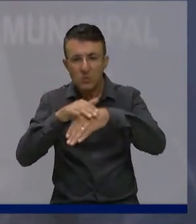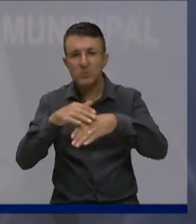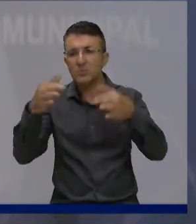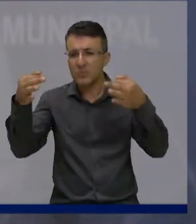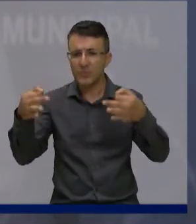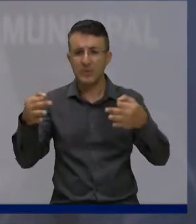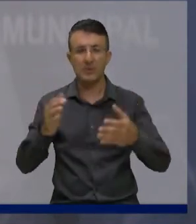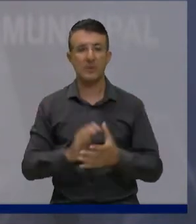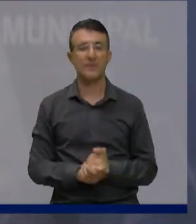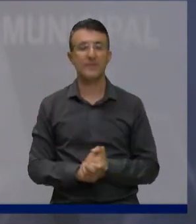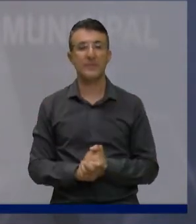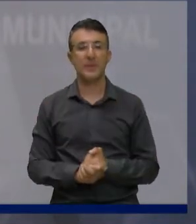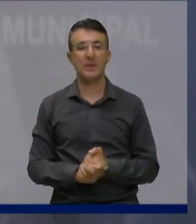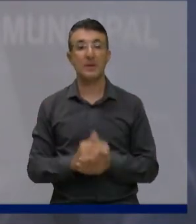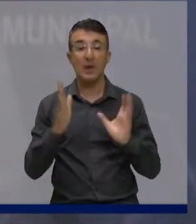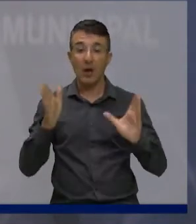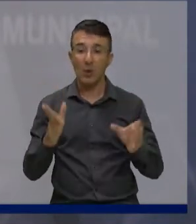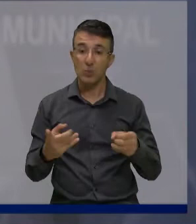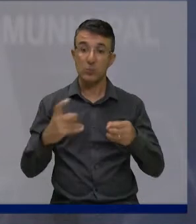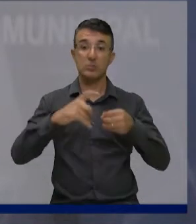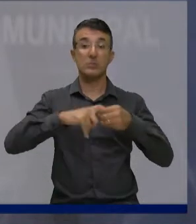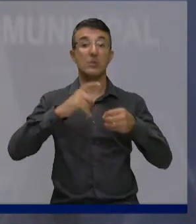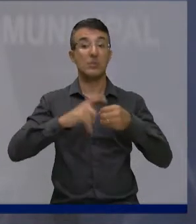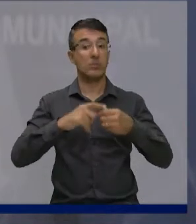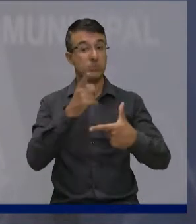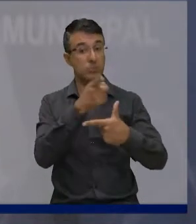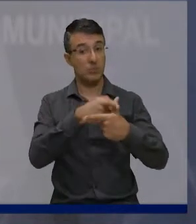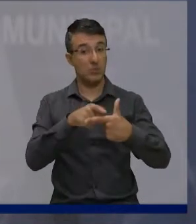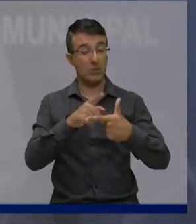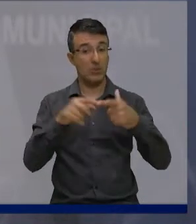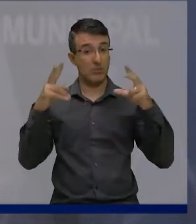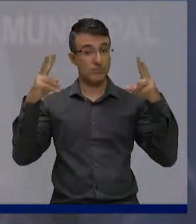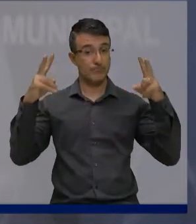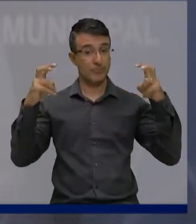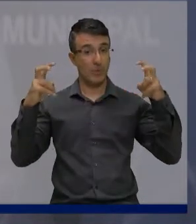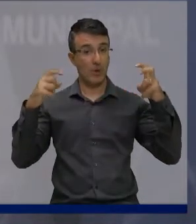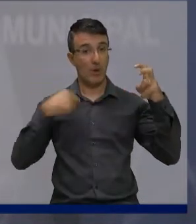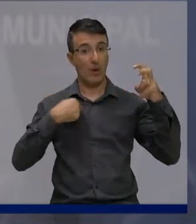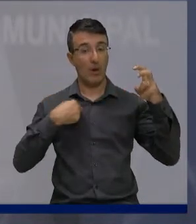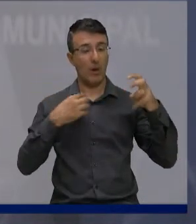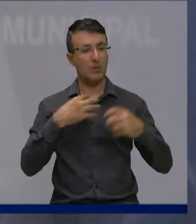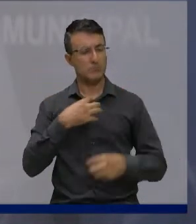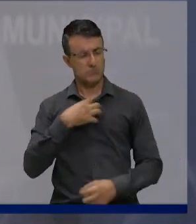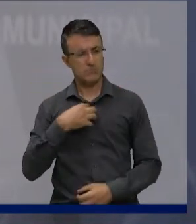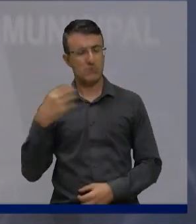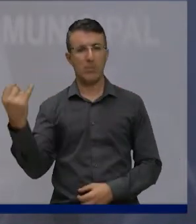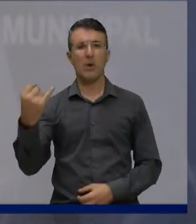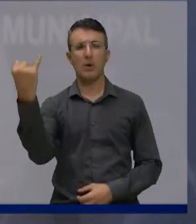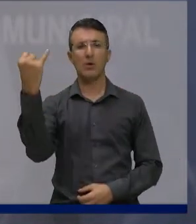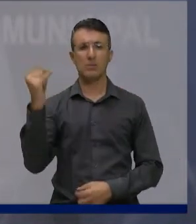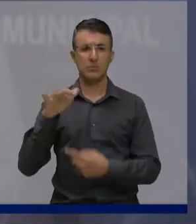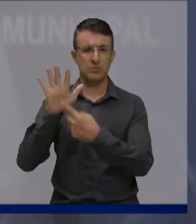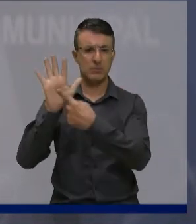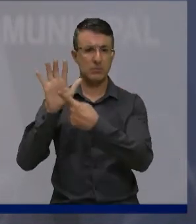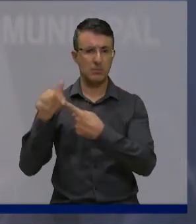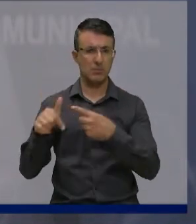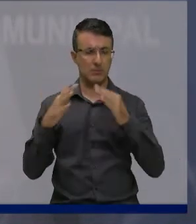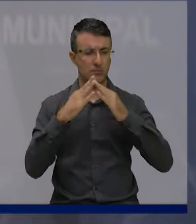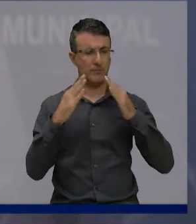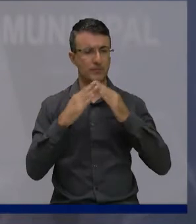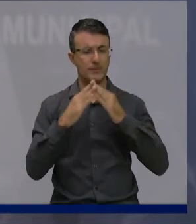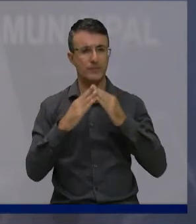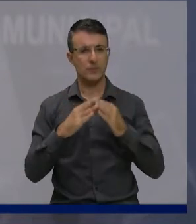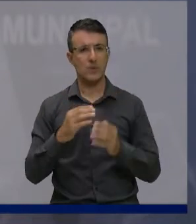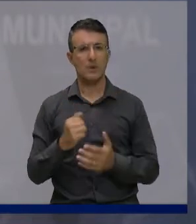quero voltar aqui a um assunto que acho importante colocar aqui nessa casa porque a